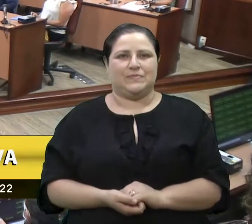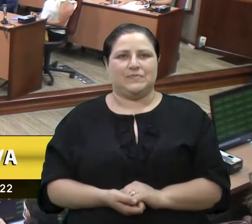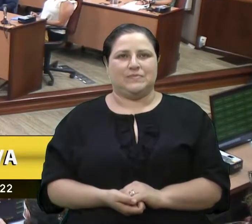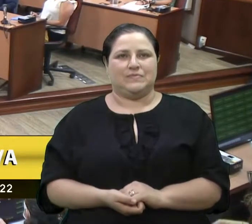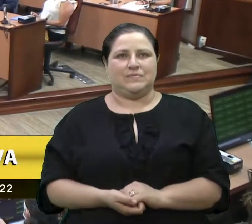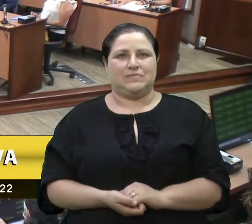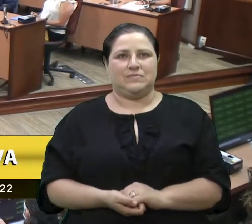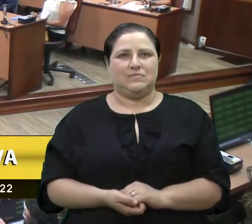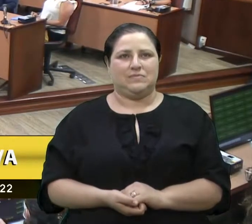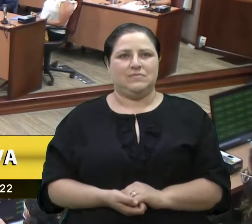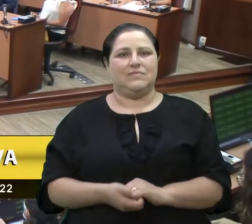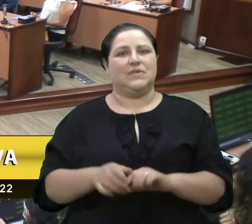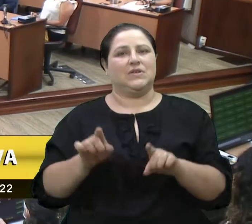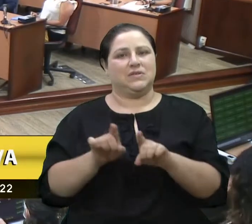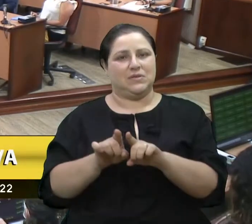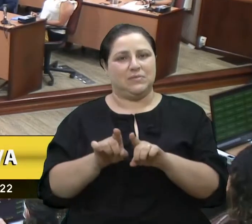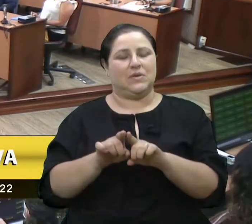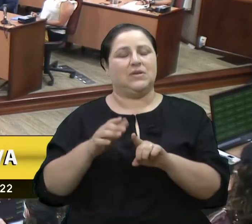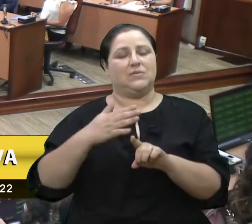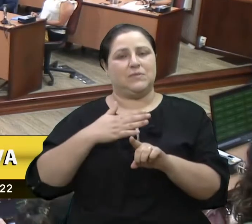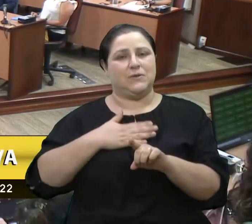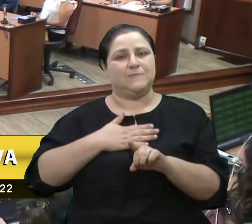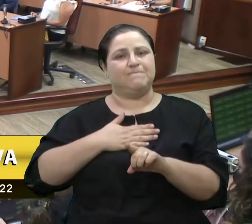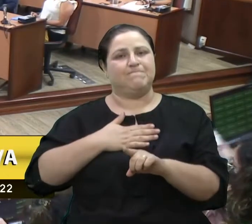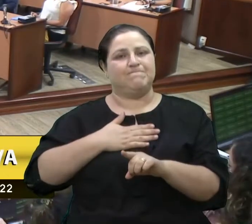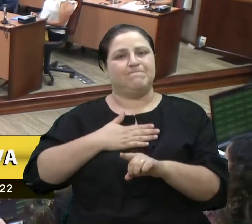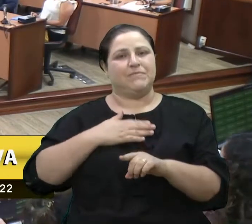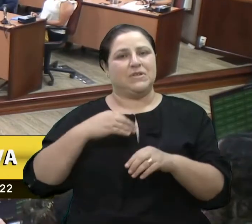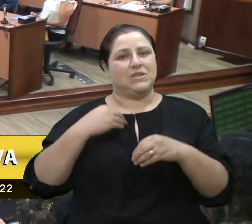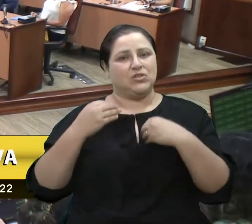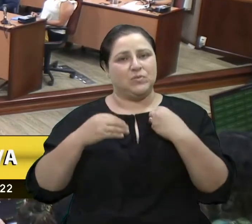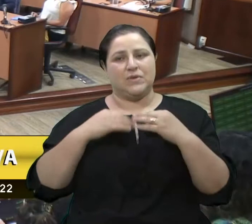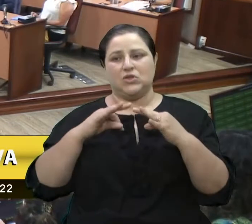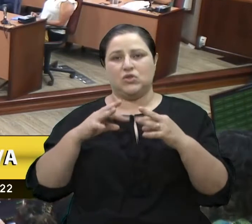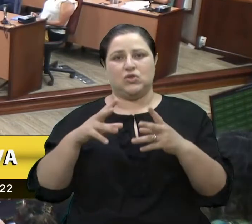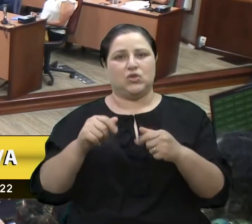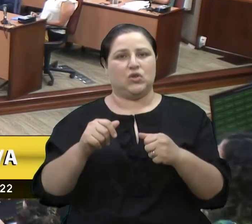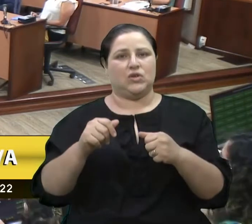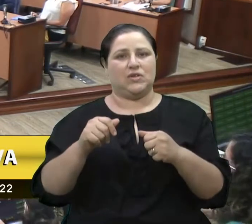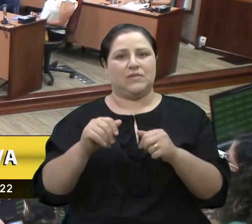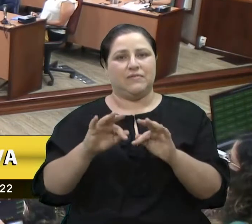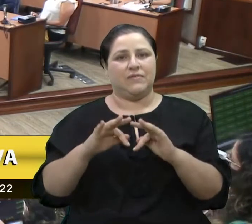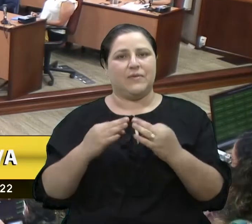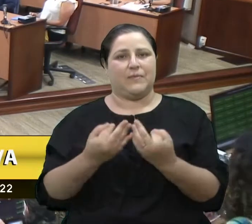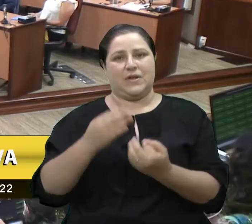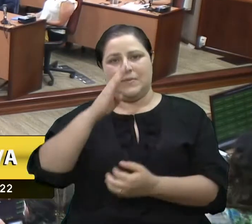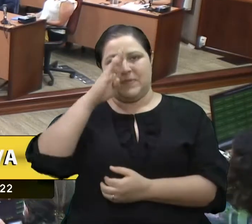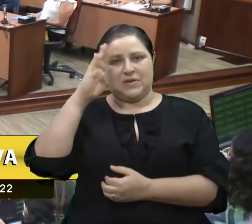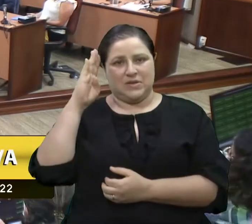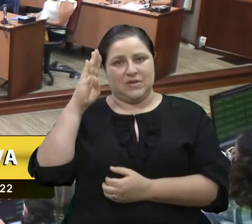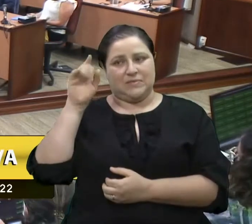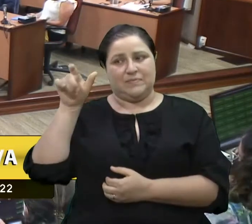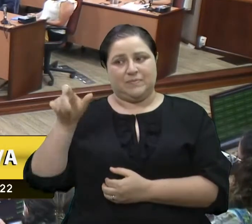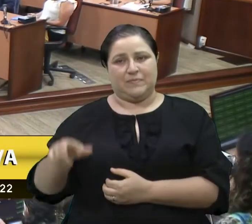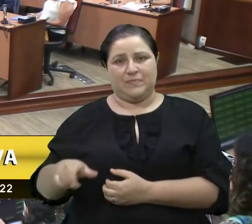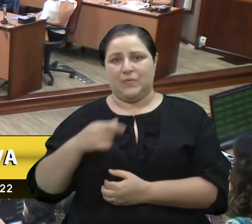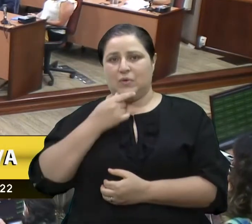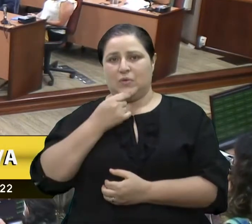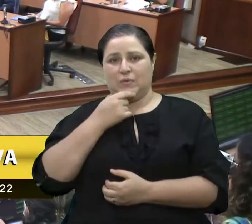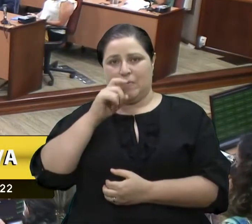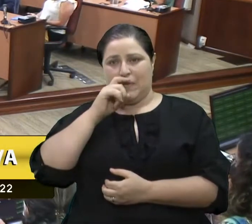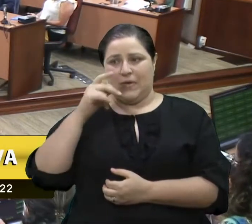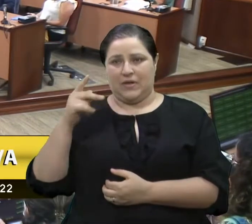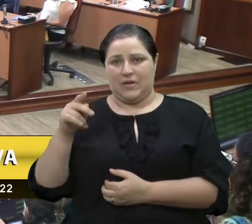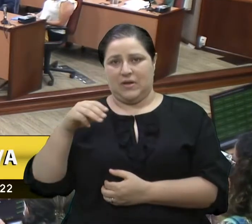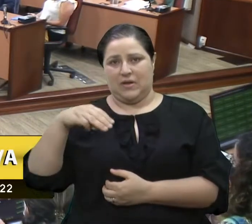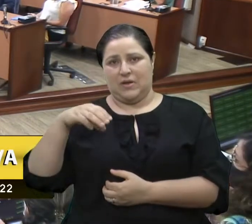Deixo também meus sentimentos a toda a família, vereador Bressan, ao senhor Moacir Bressan, ex-vereador. Pelo